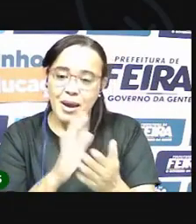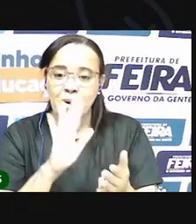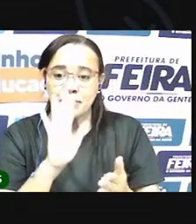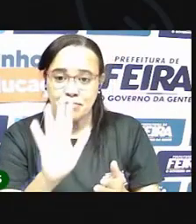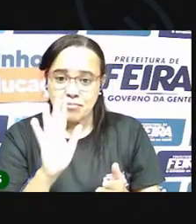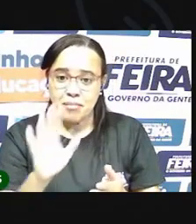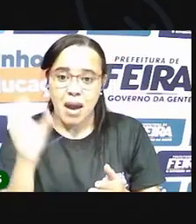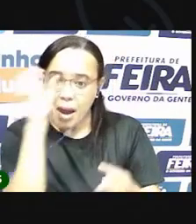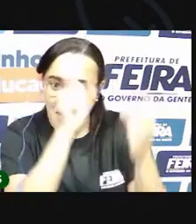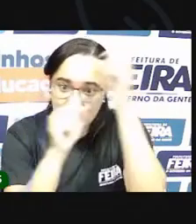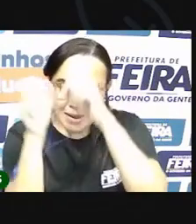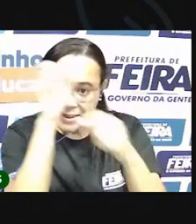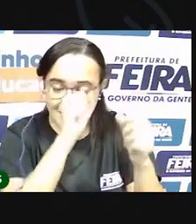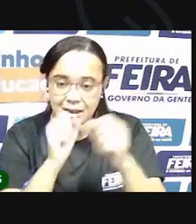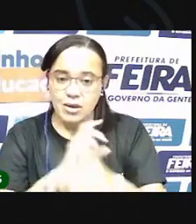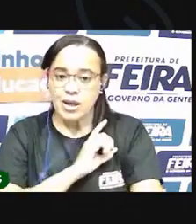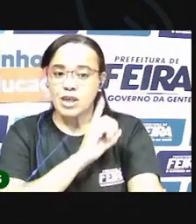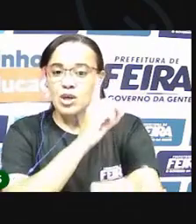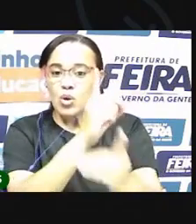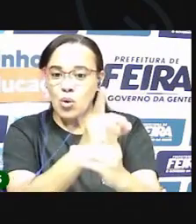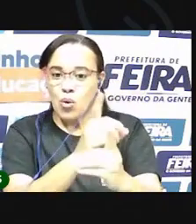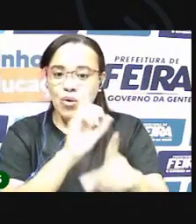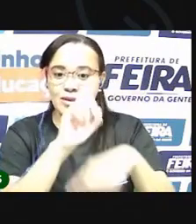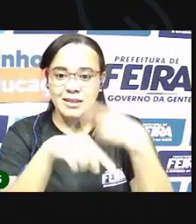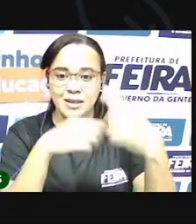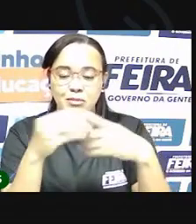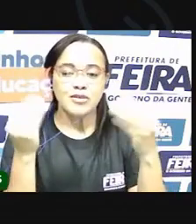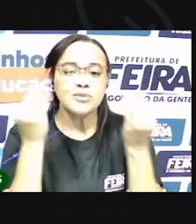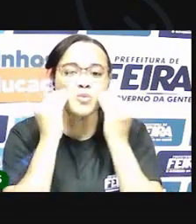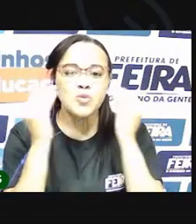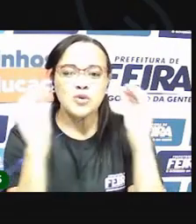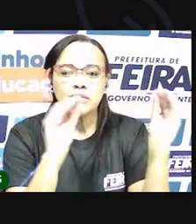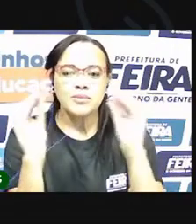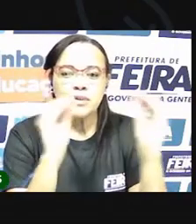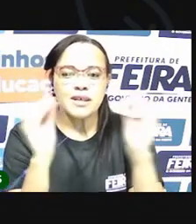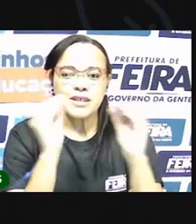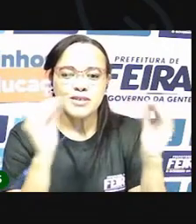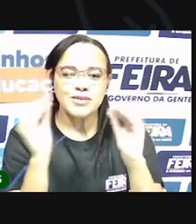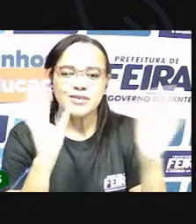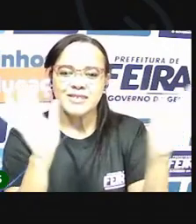nosso próximo encontro Beijos Tchau